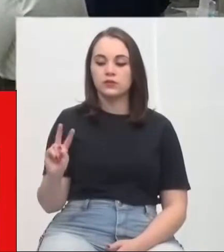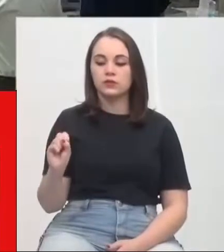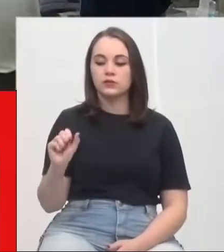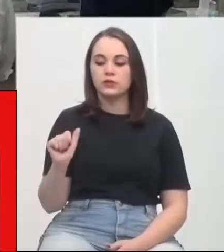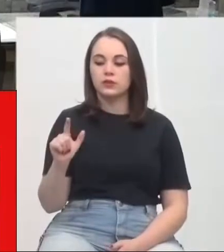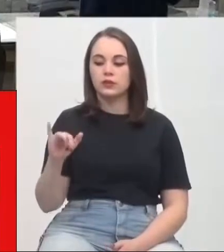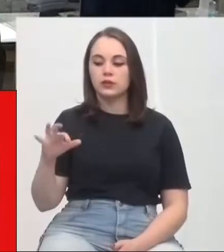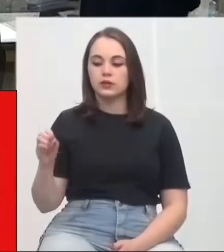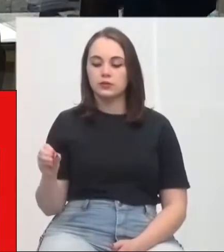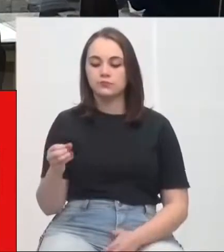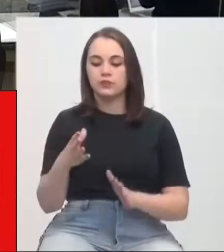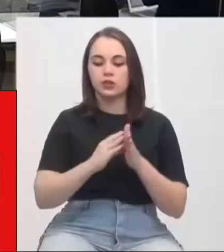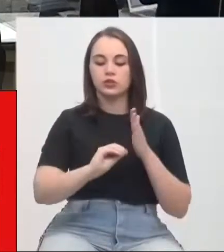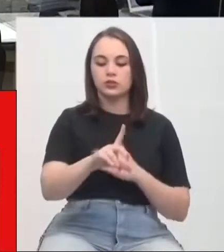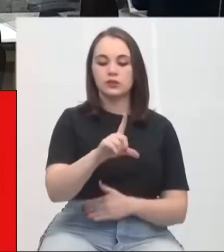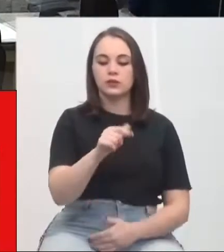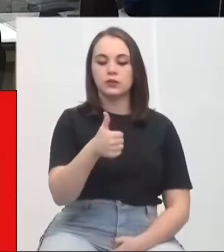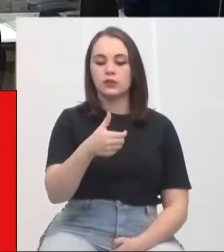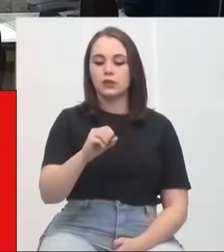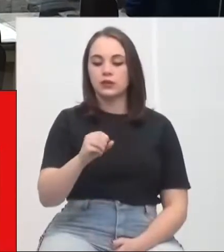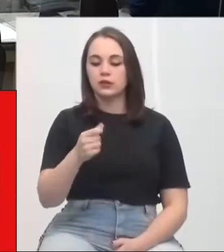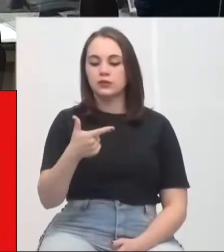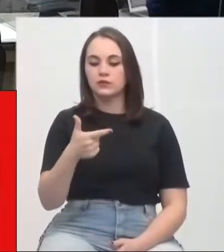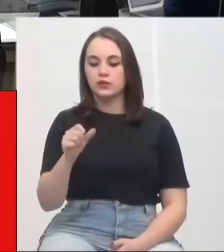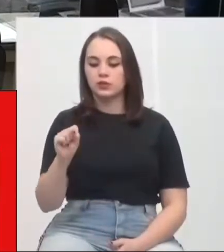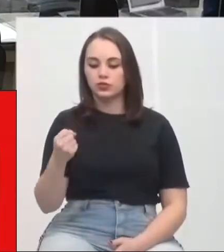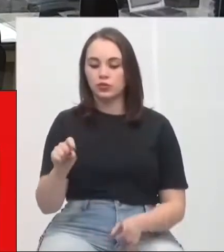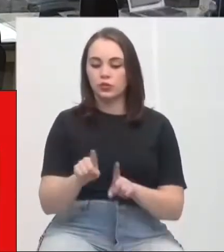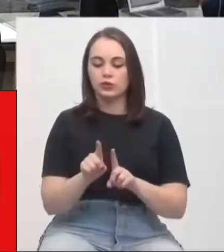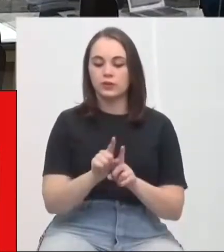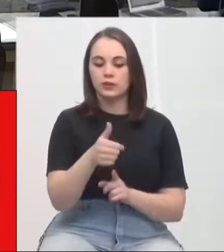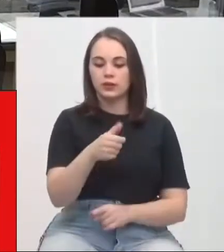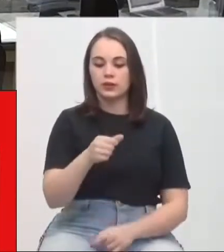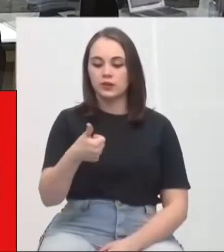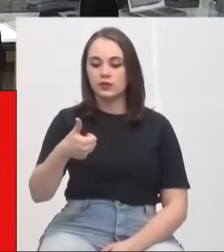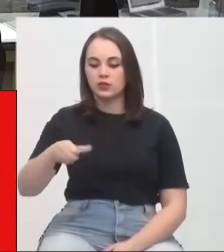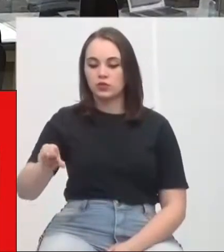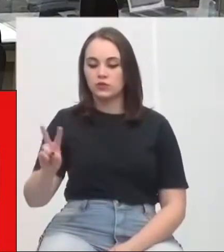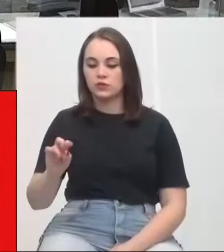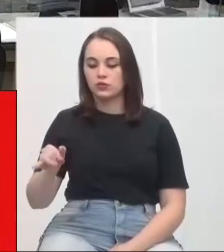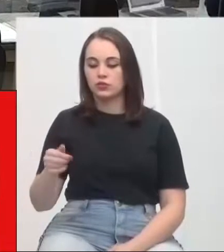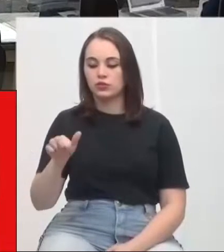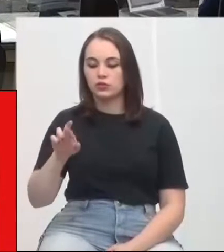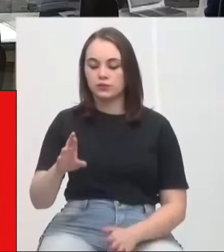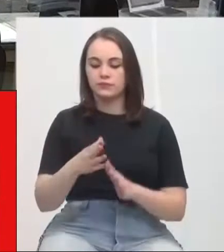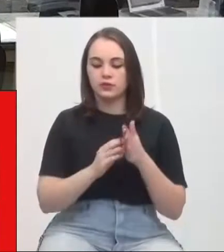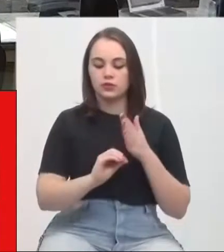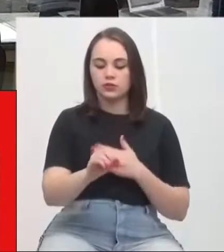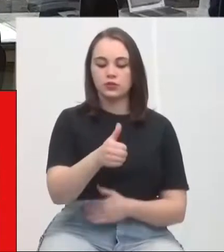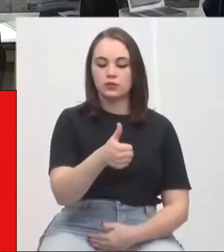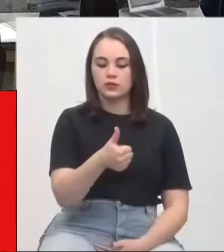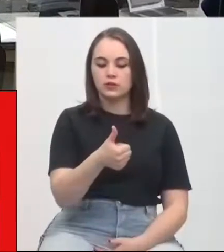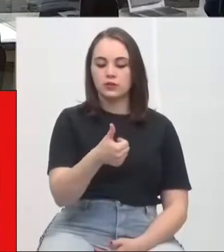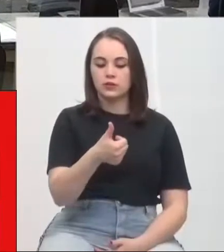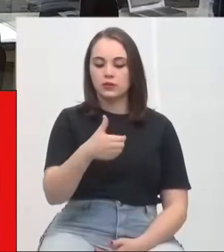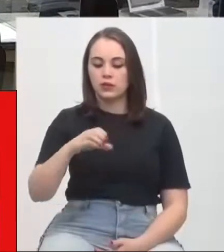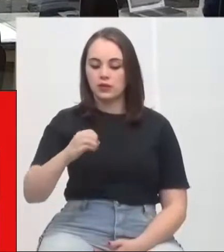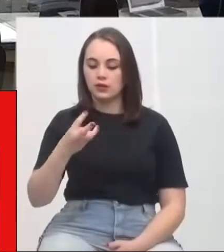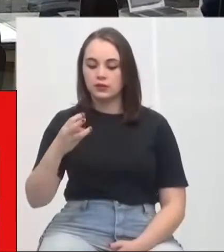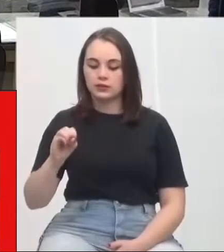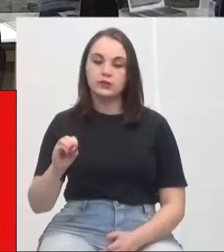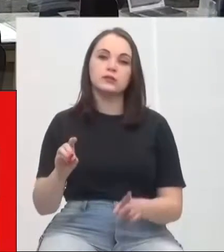Salésio Lima. Indicações 102821, 102921, de autoria do vereador Jair Alexandre. Indicações 103021,